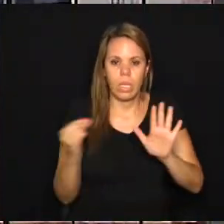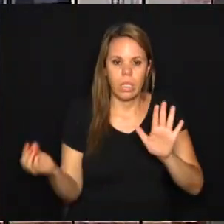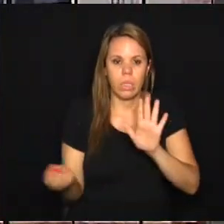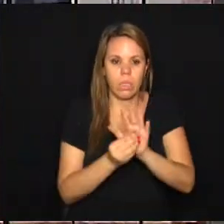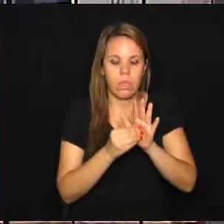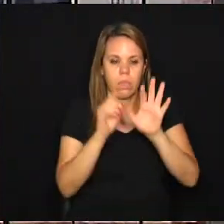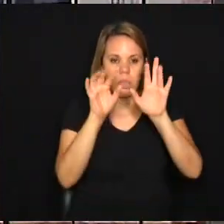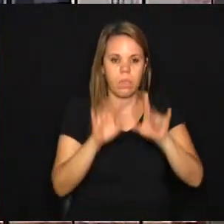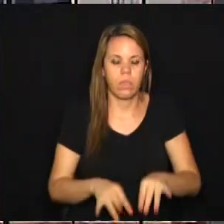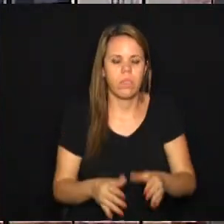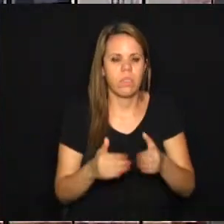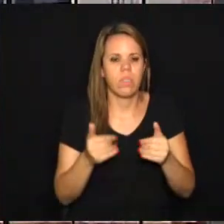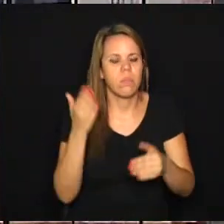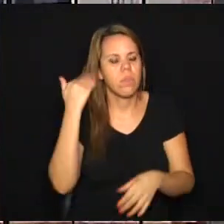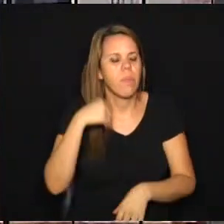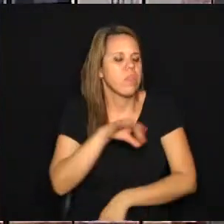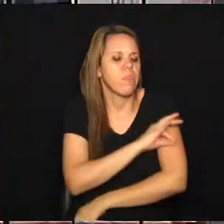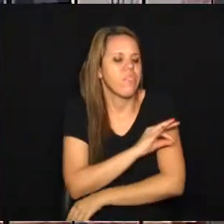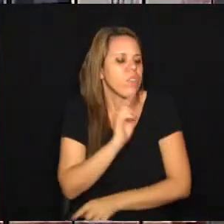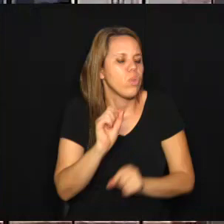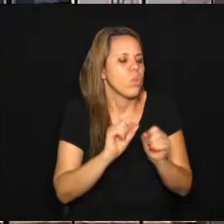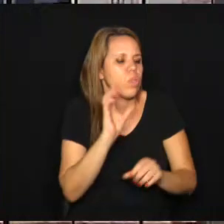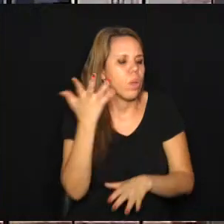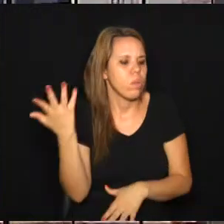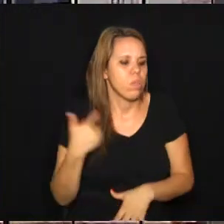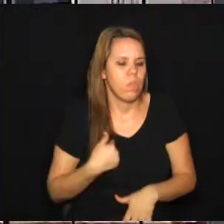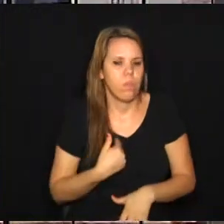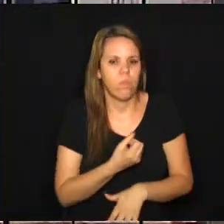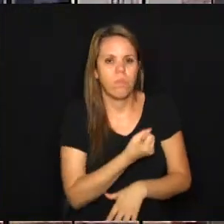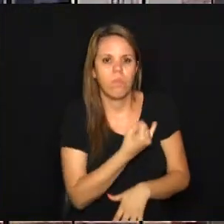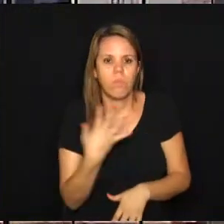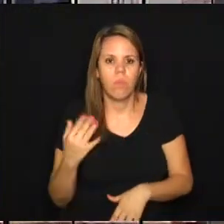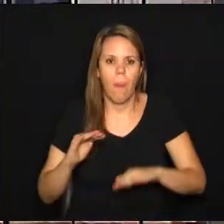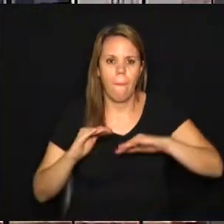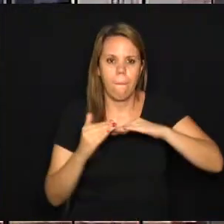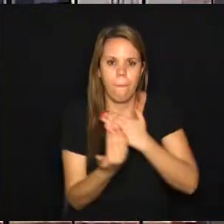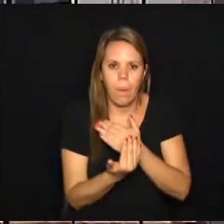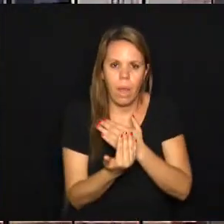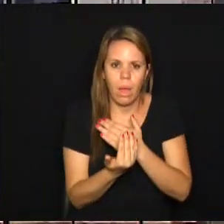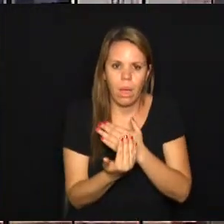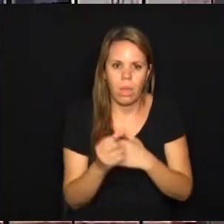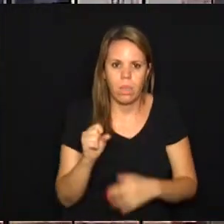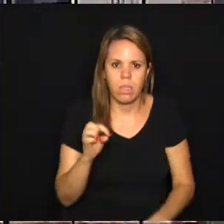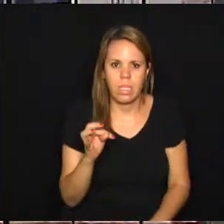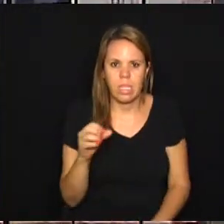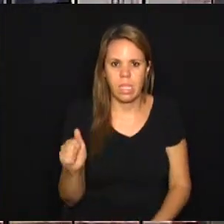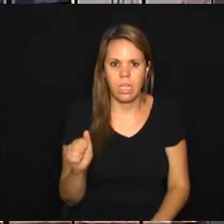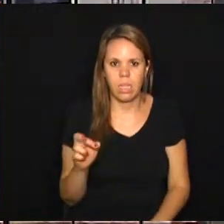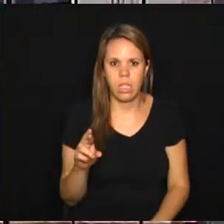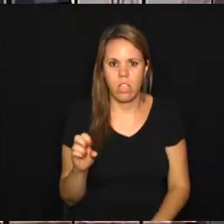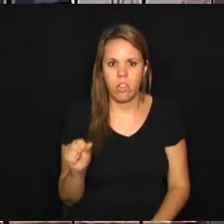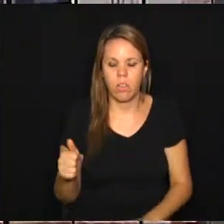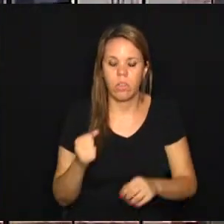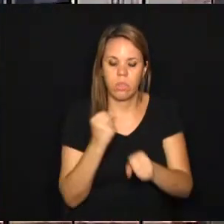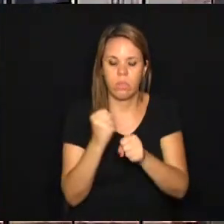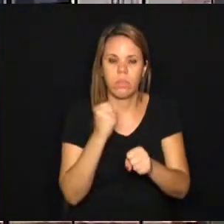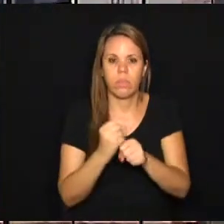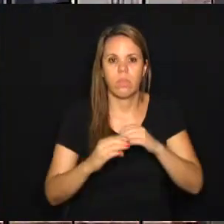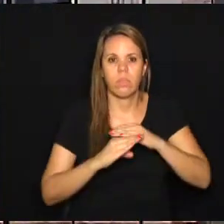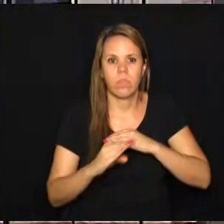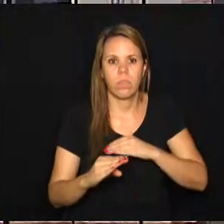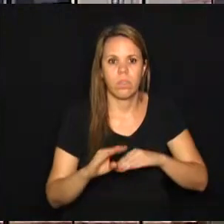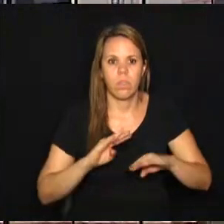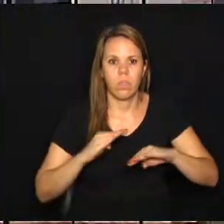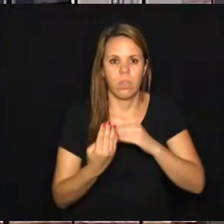solicitando informações à prefeitura sobre demandas nos bairros Jardim Santa Rosa, como pavimentação, e